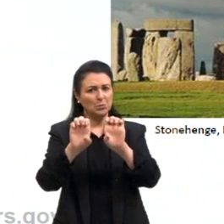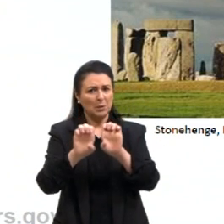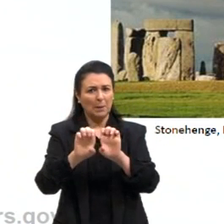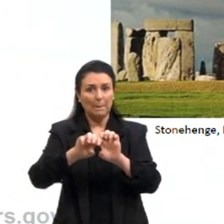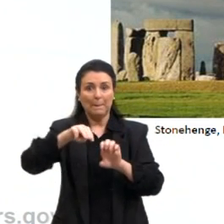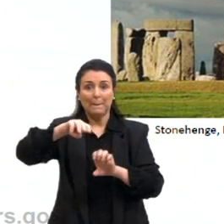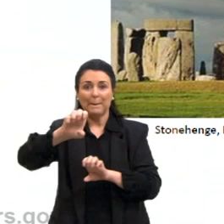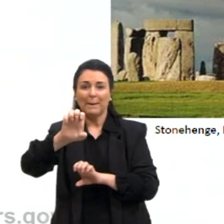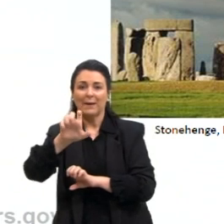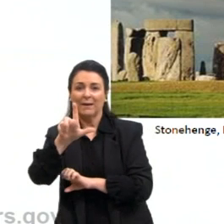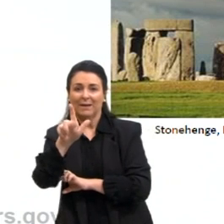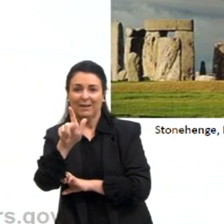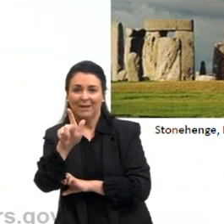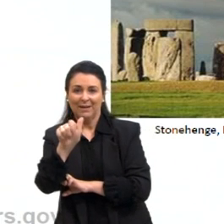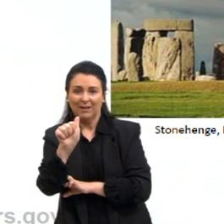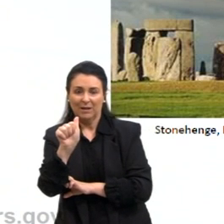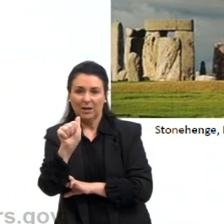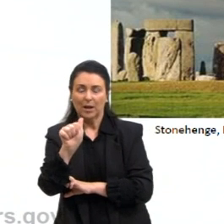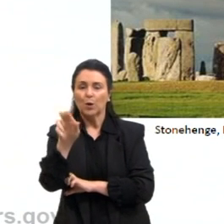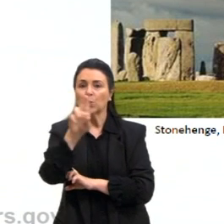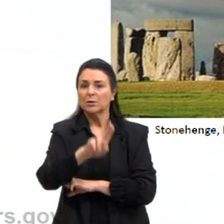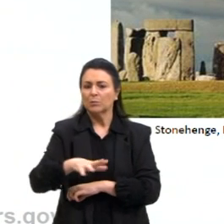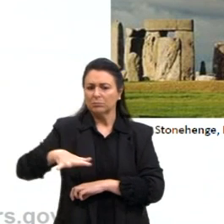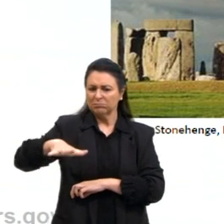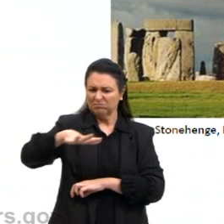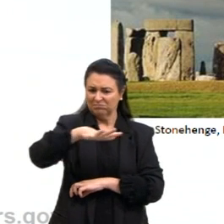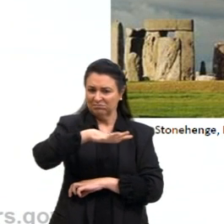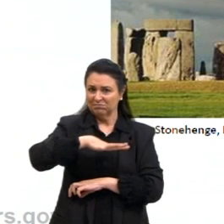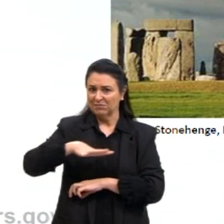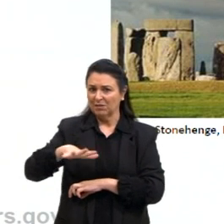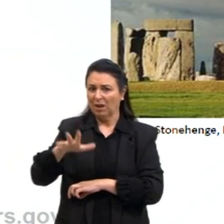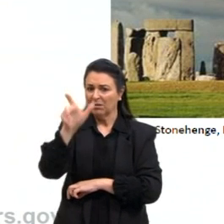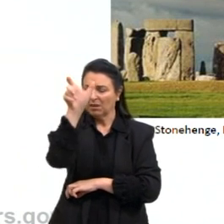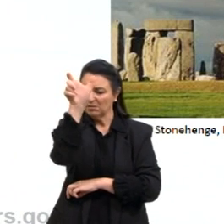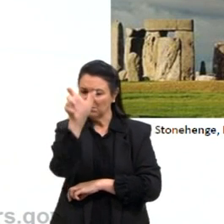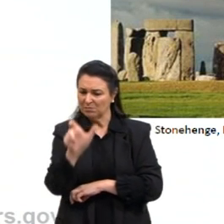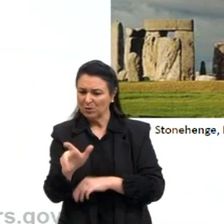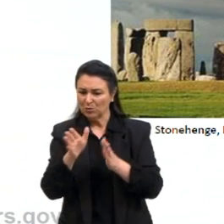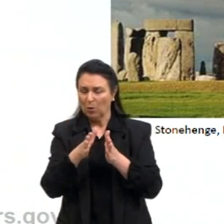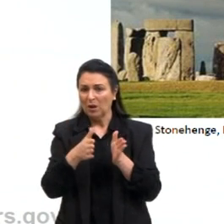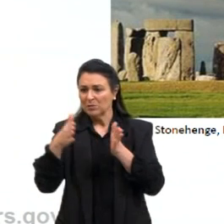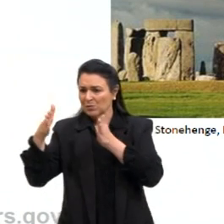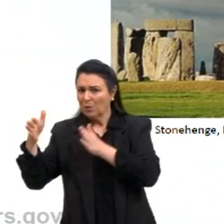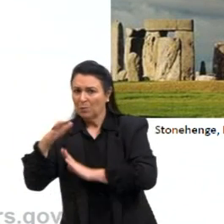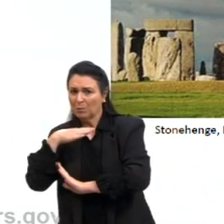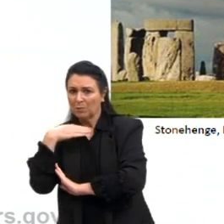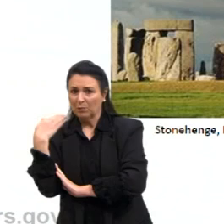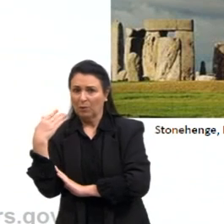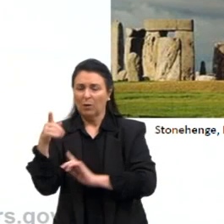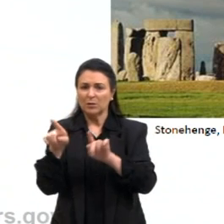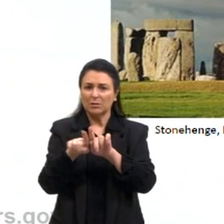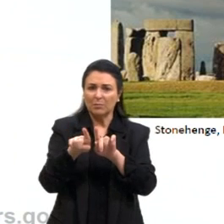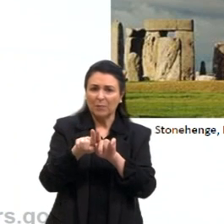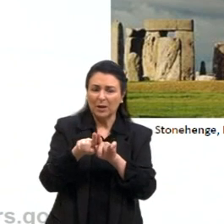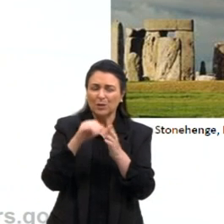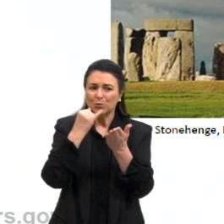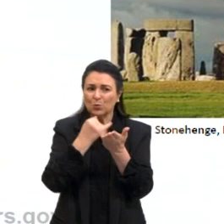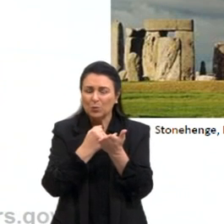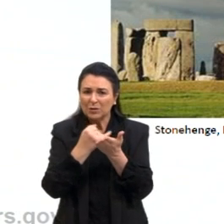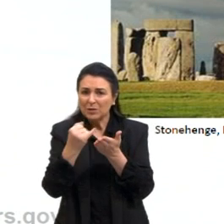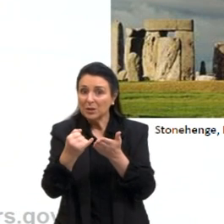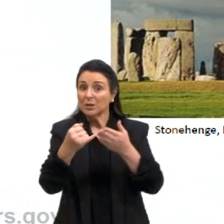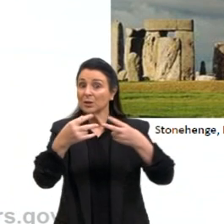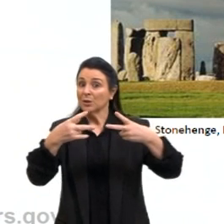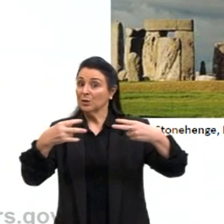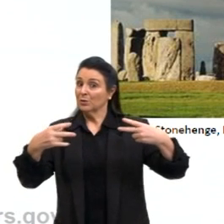que estavam relacionadas aos cultos dos mortos e aos rituais de iniciação, aparecem aqui neste